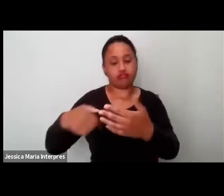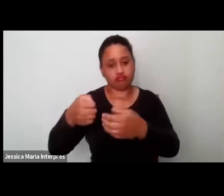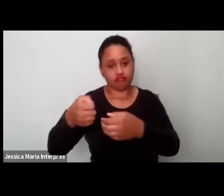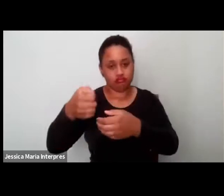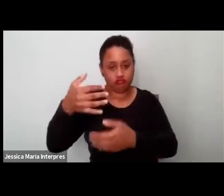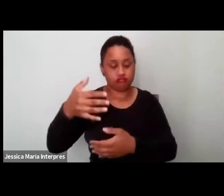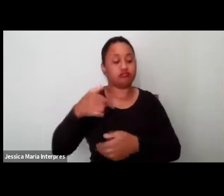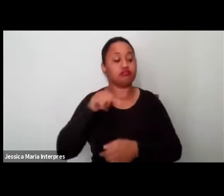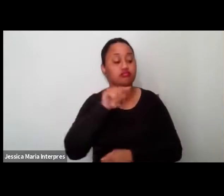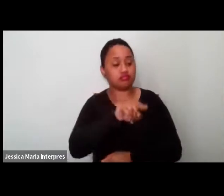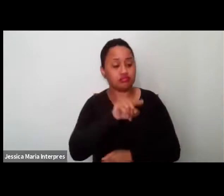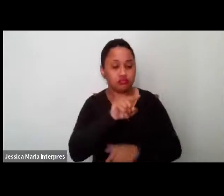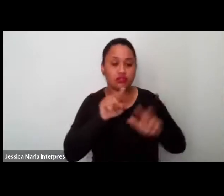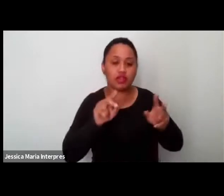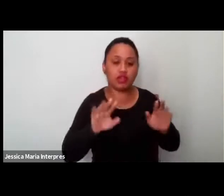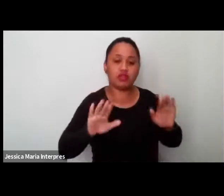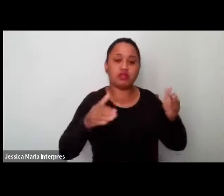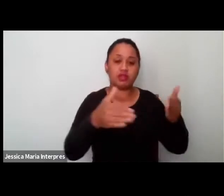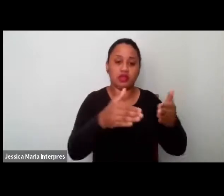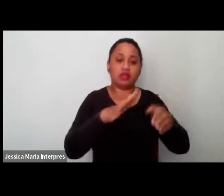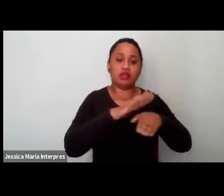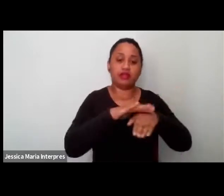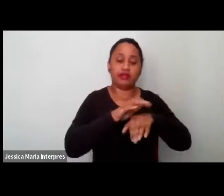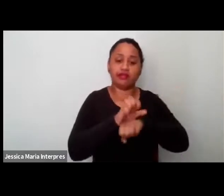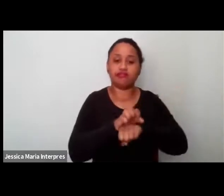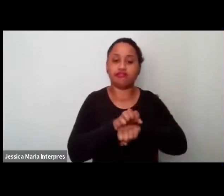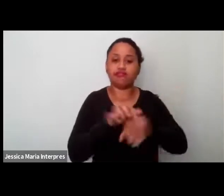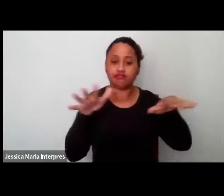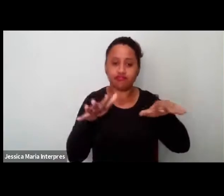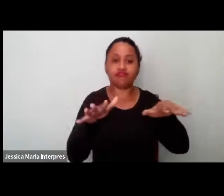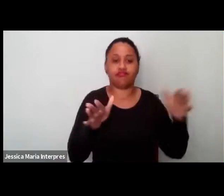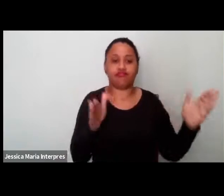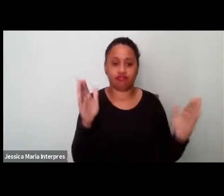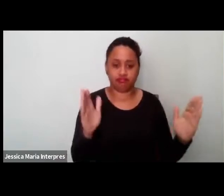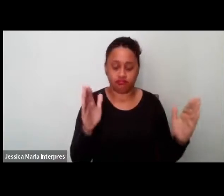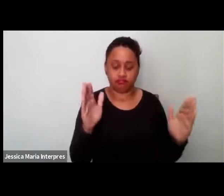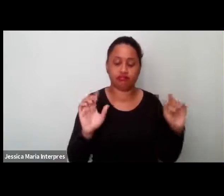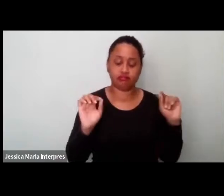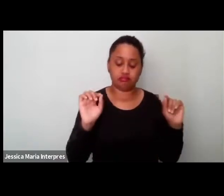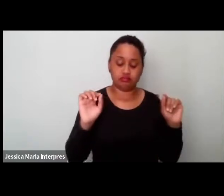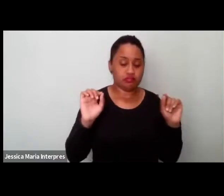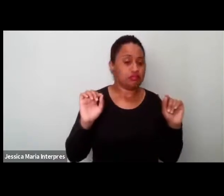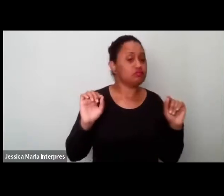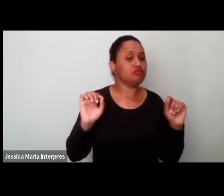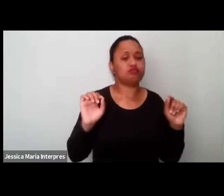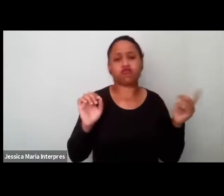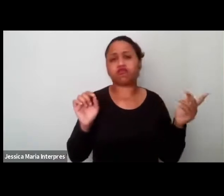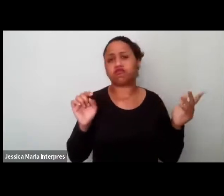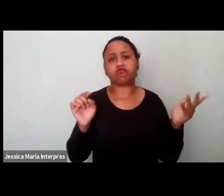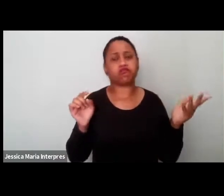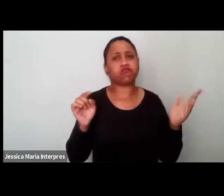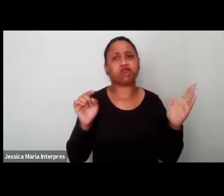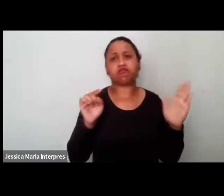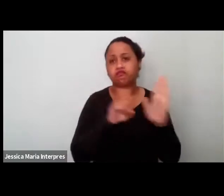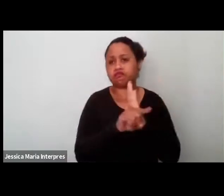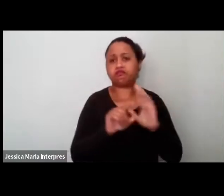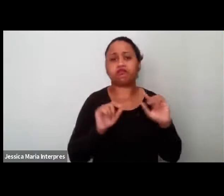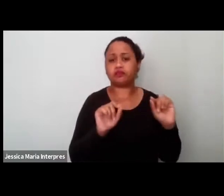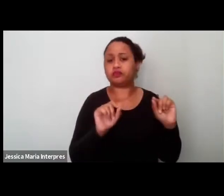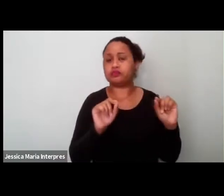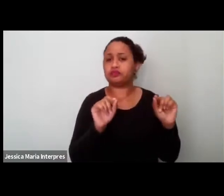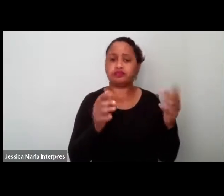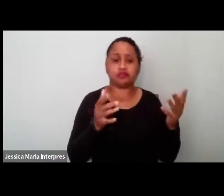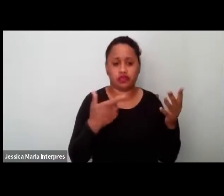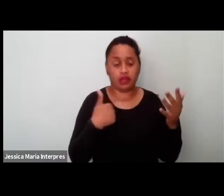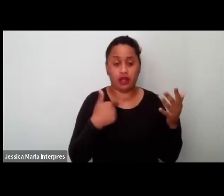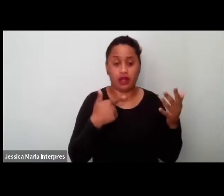bloco sobre a pandemia, a primeira, a questão mais, de certa forma,